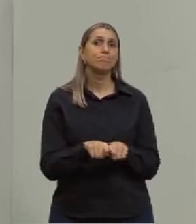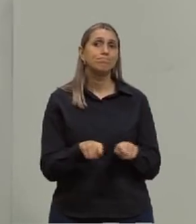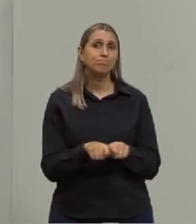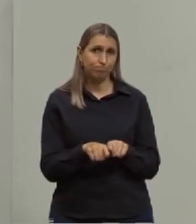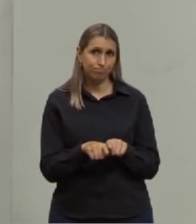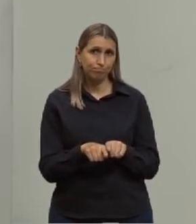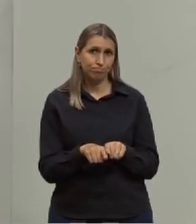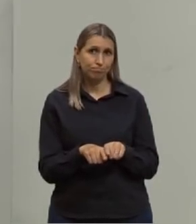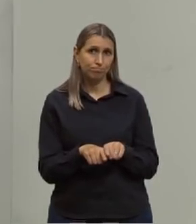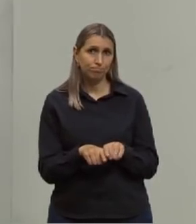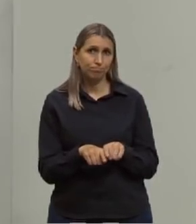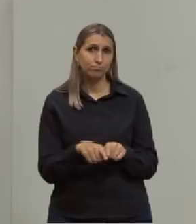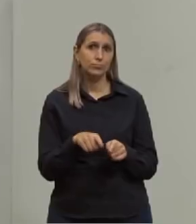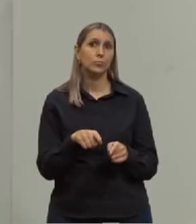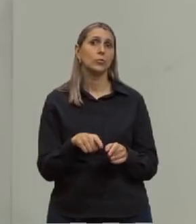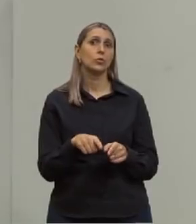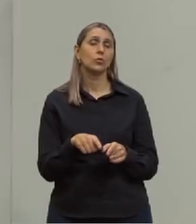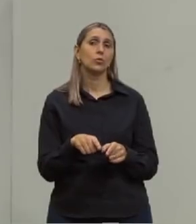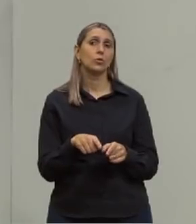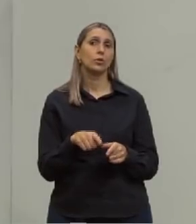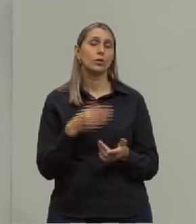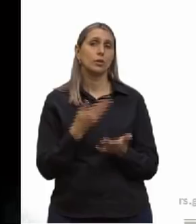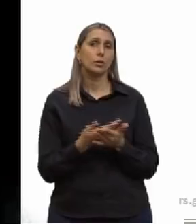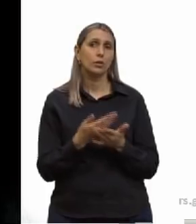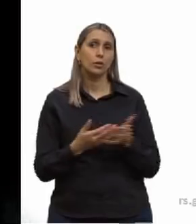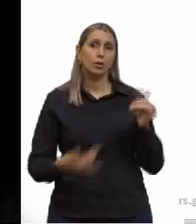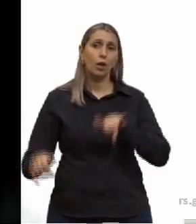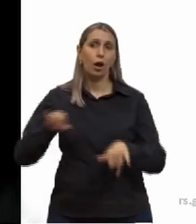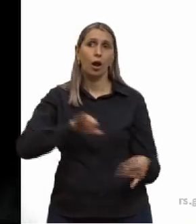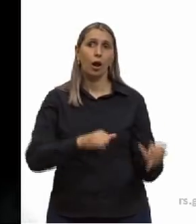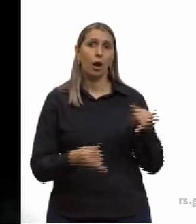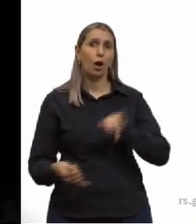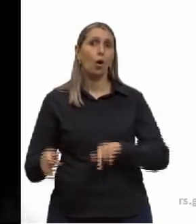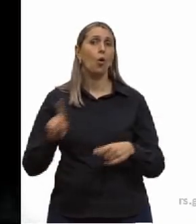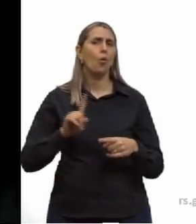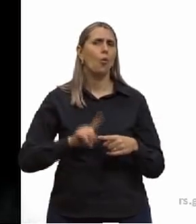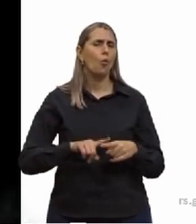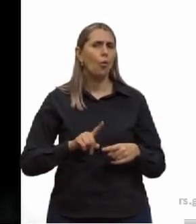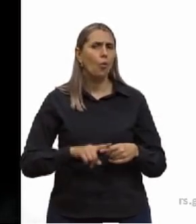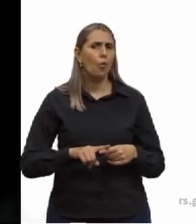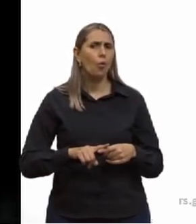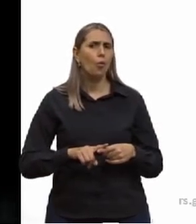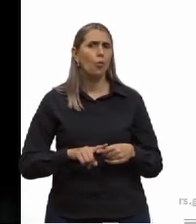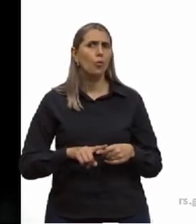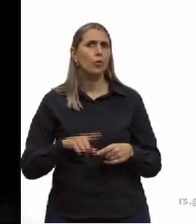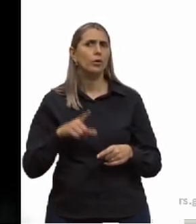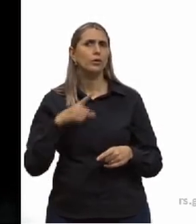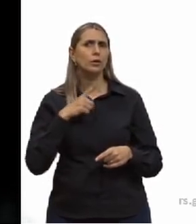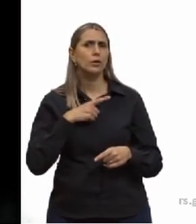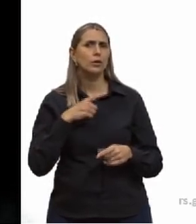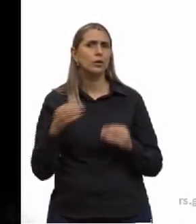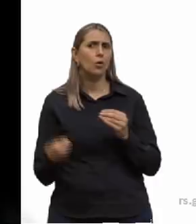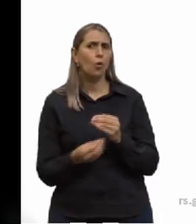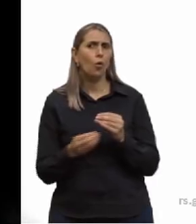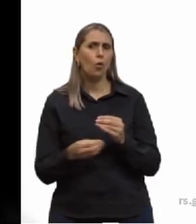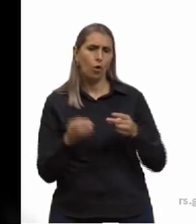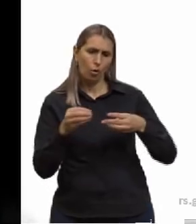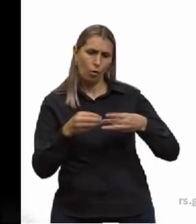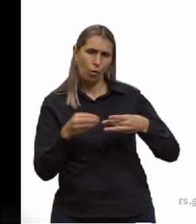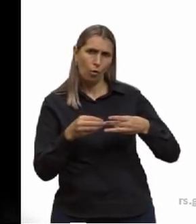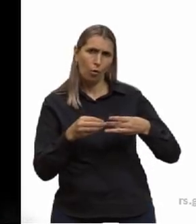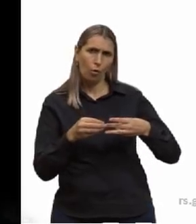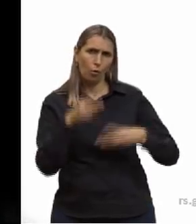centro da nossa aula então também dessa química, o que é que compõe a vida, a célula, os seres